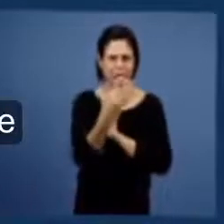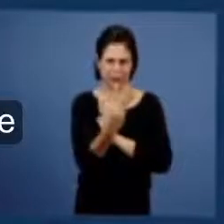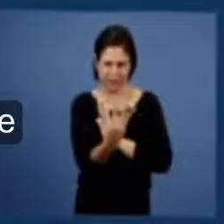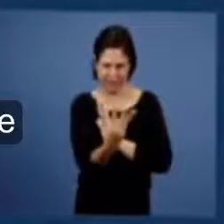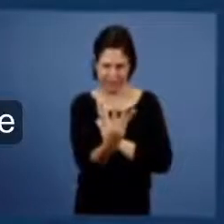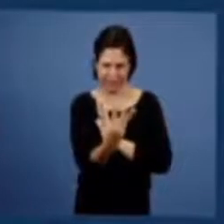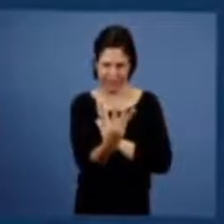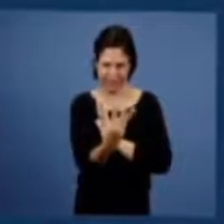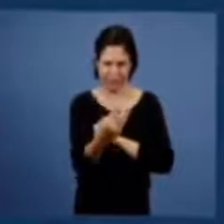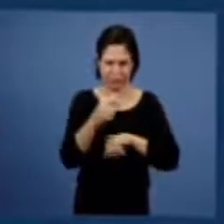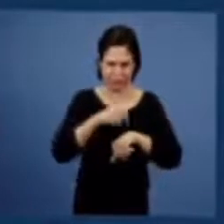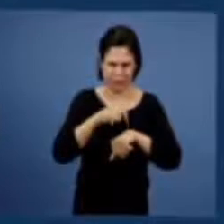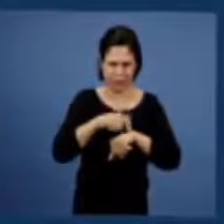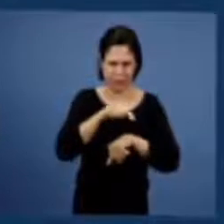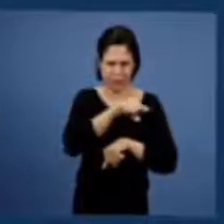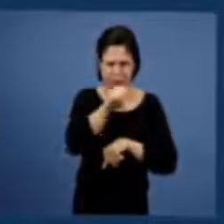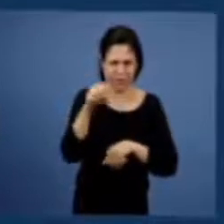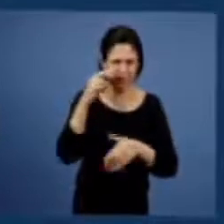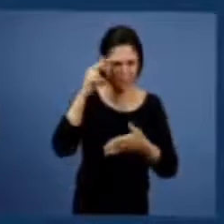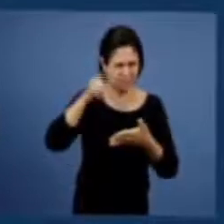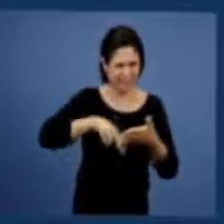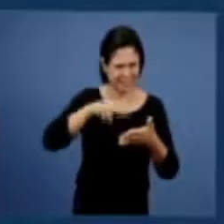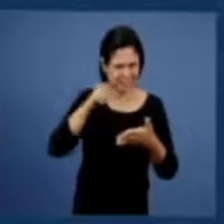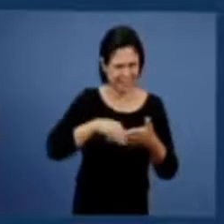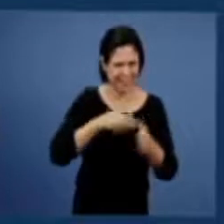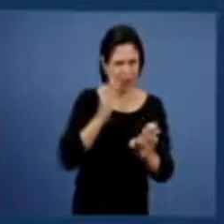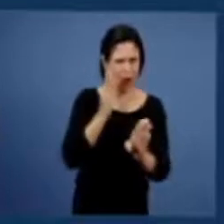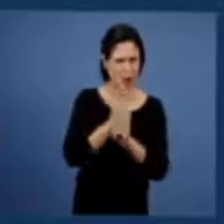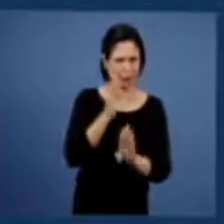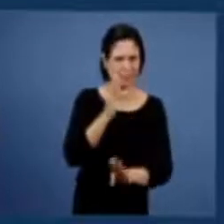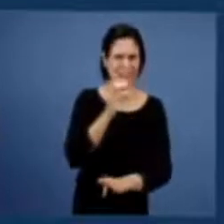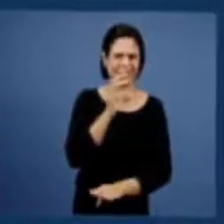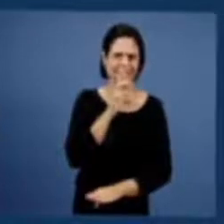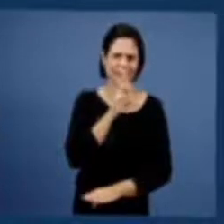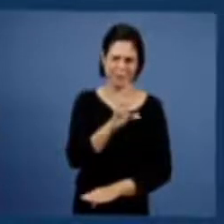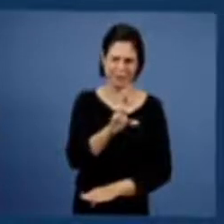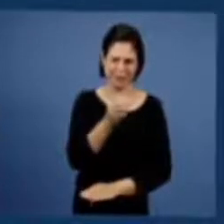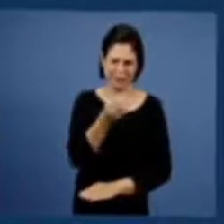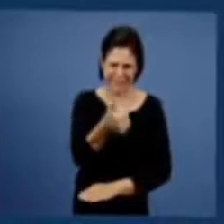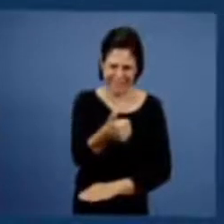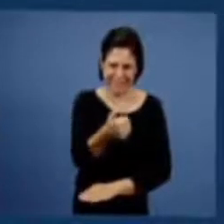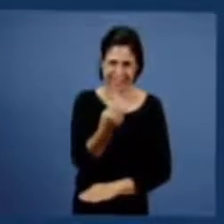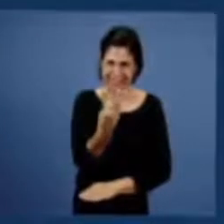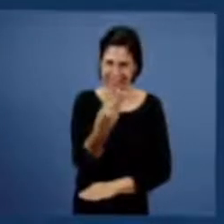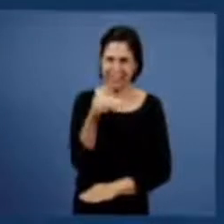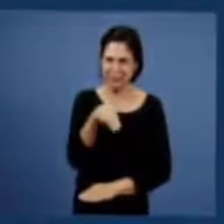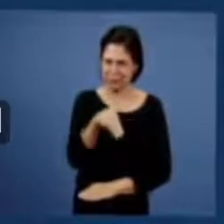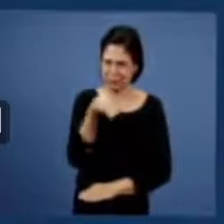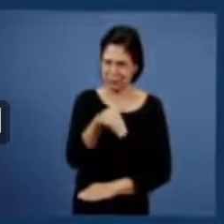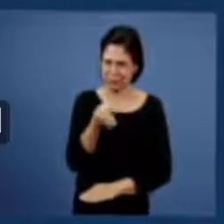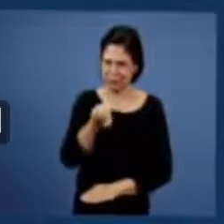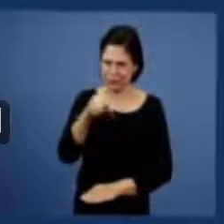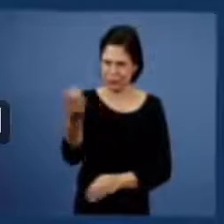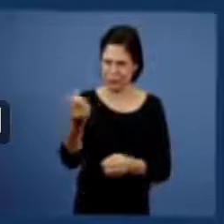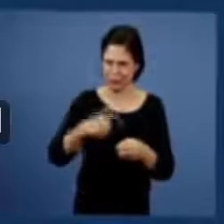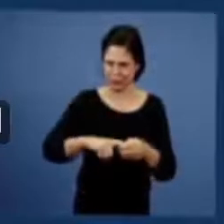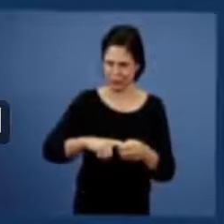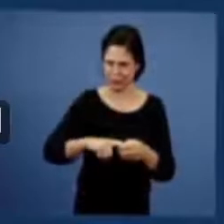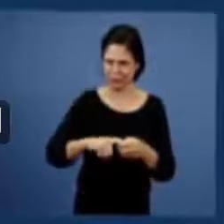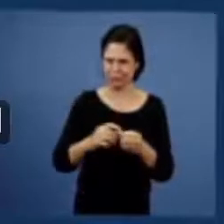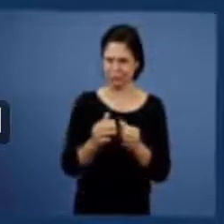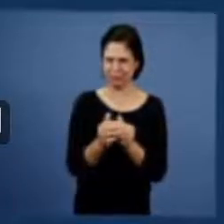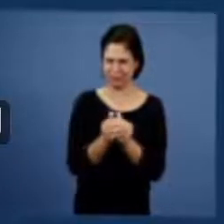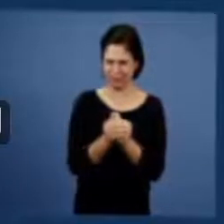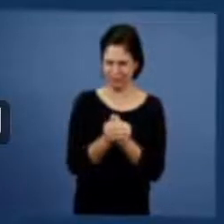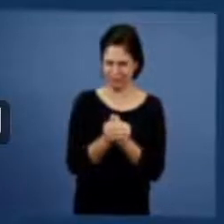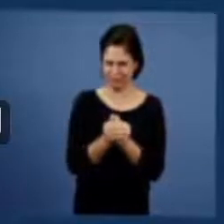vamos dar um tempinho para os irmãos lerem vamos dar 3 minutos amém 3